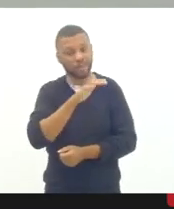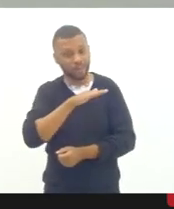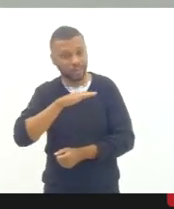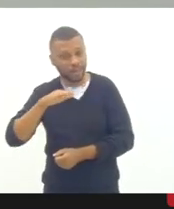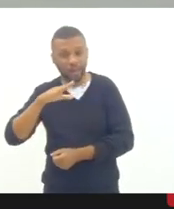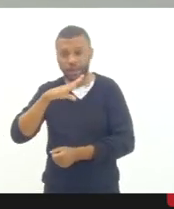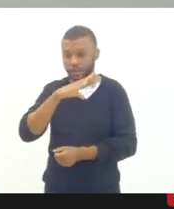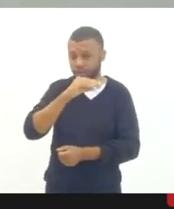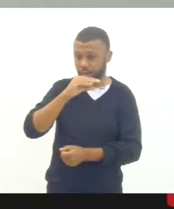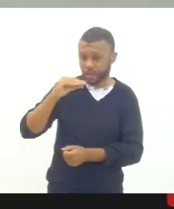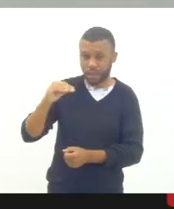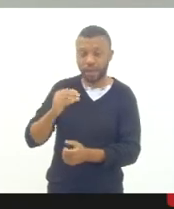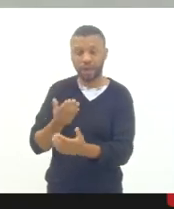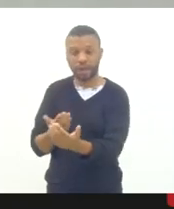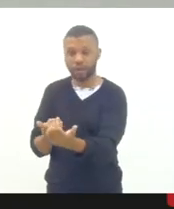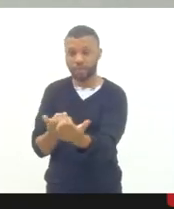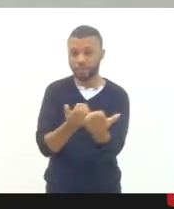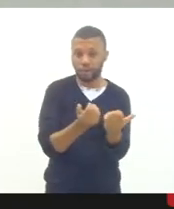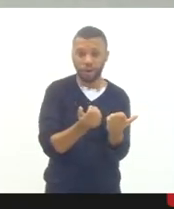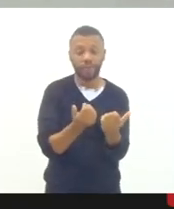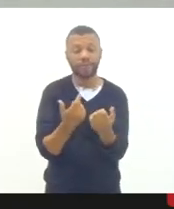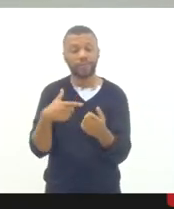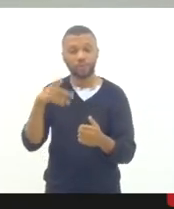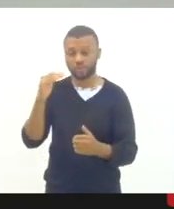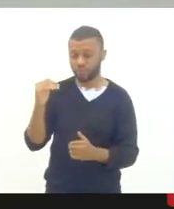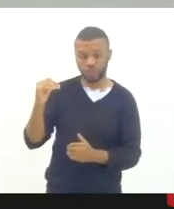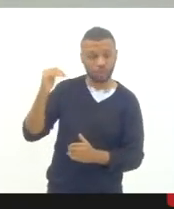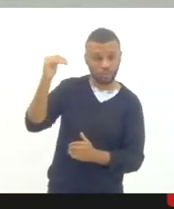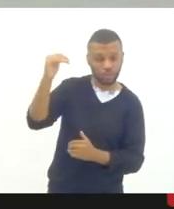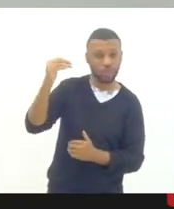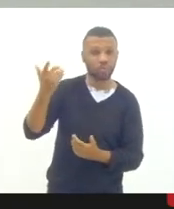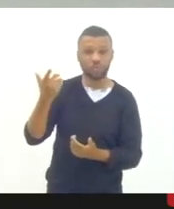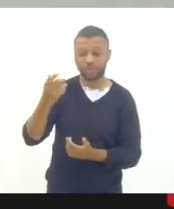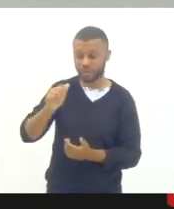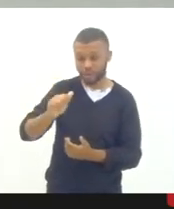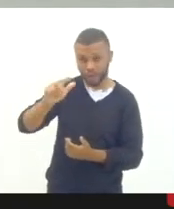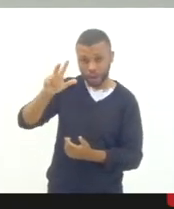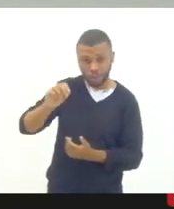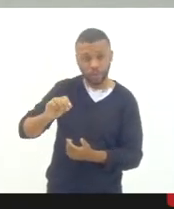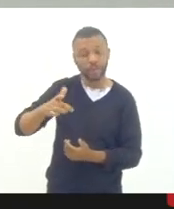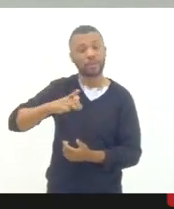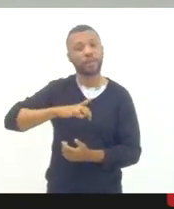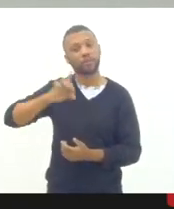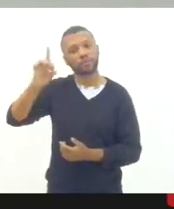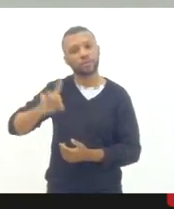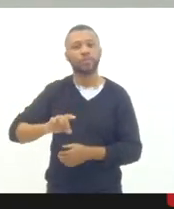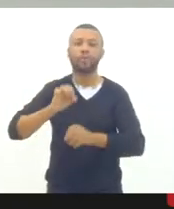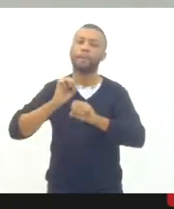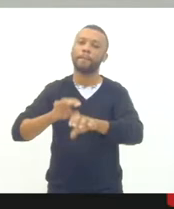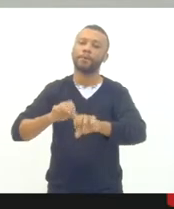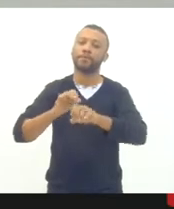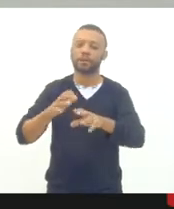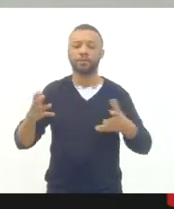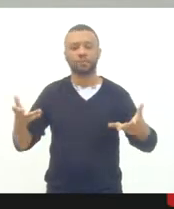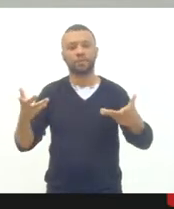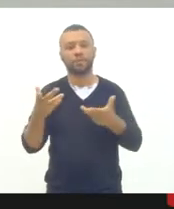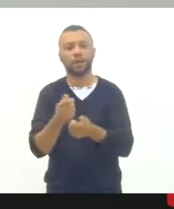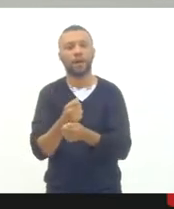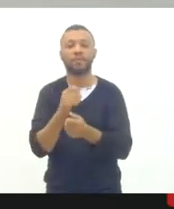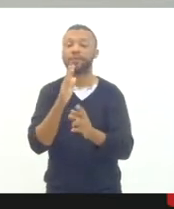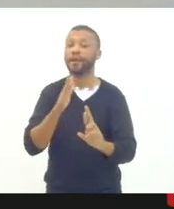com os nossos jovens e com os nossos adultos que têm direito a uma educação de qualidade social e